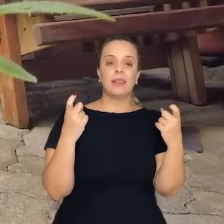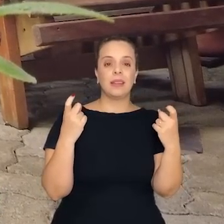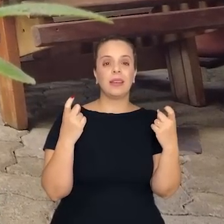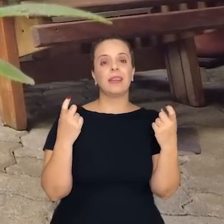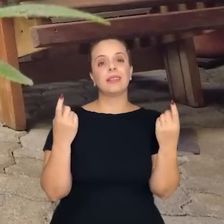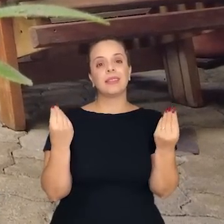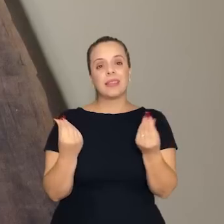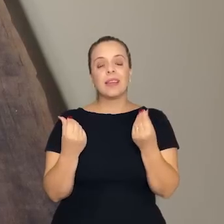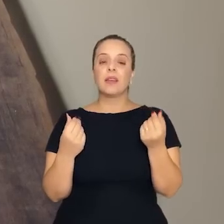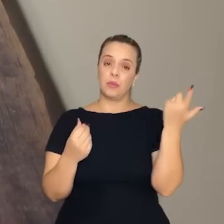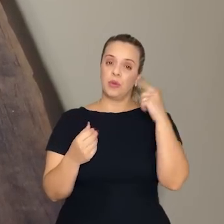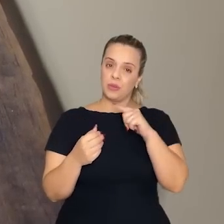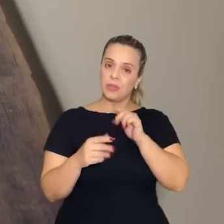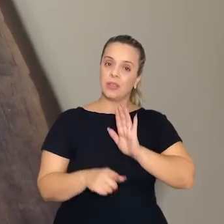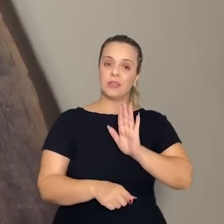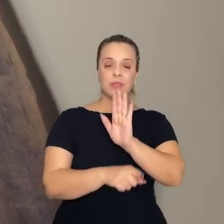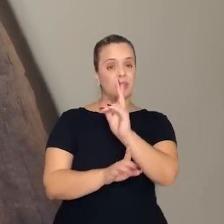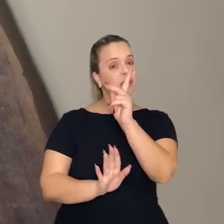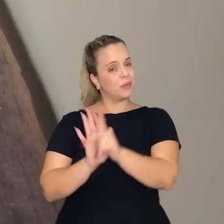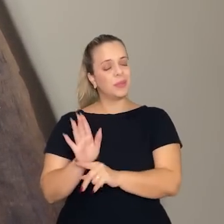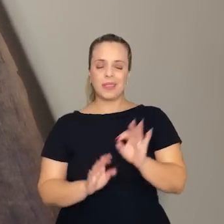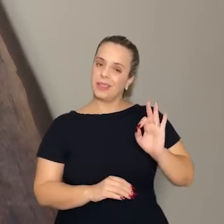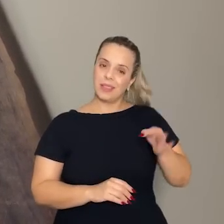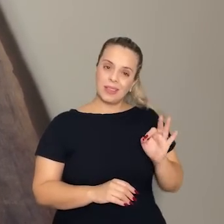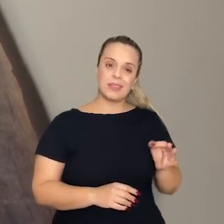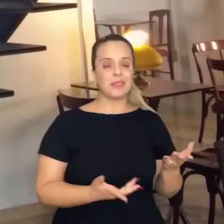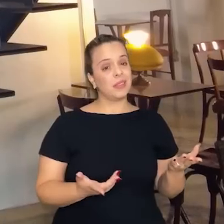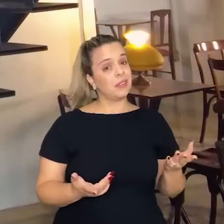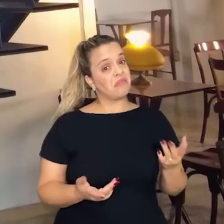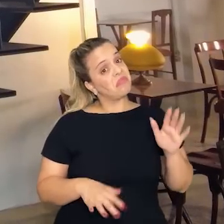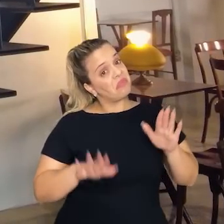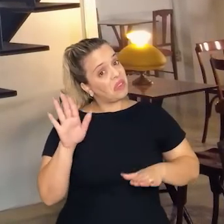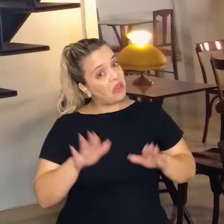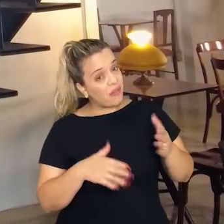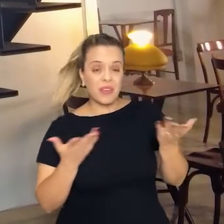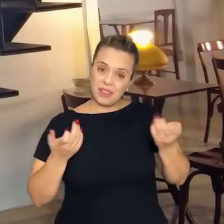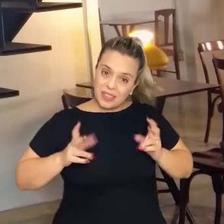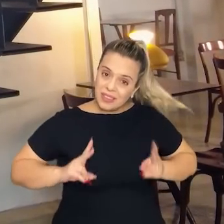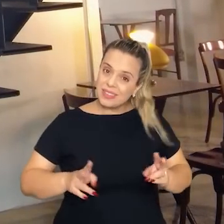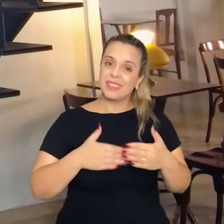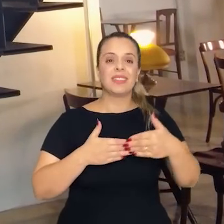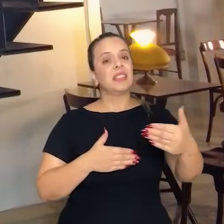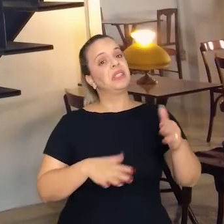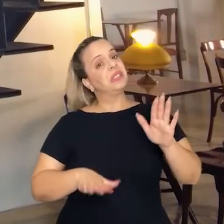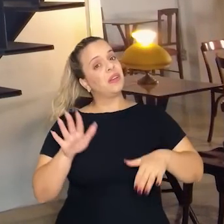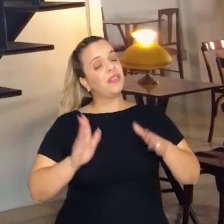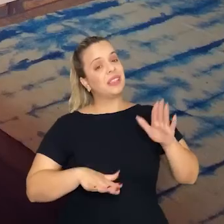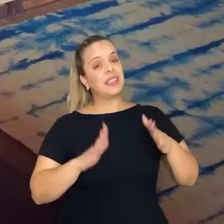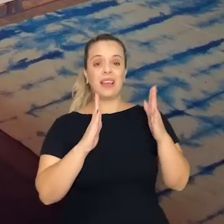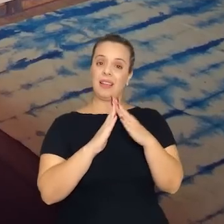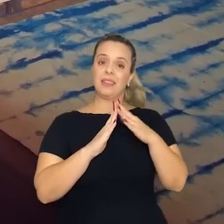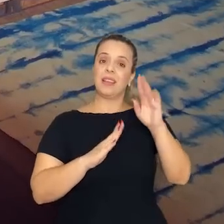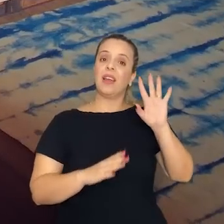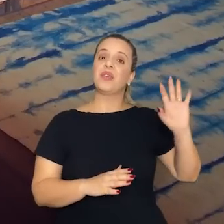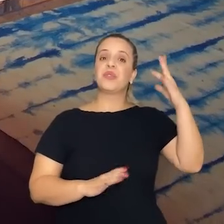nesse projeto e é isso. gente quer botar para frente. Quem sabe a casa se torne um